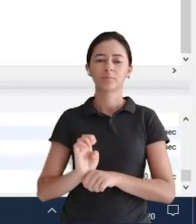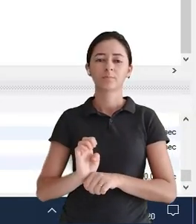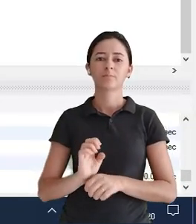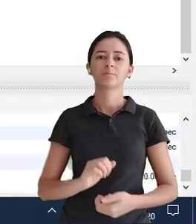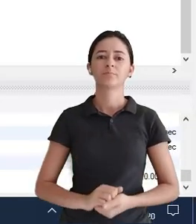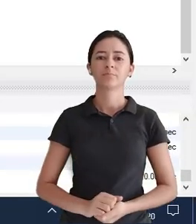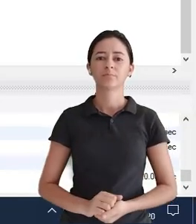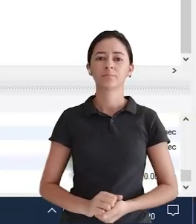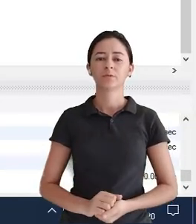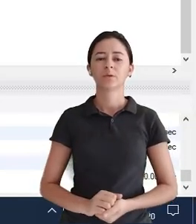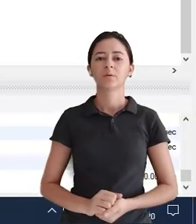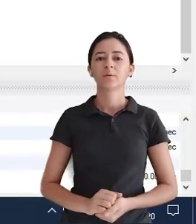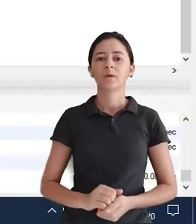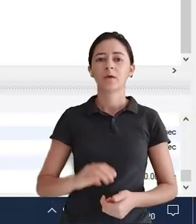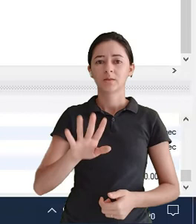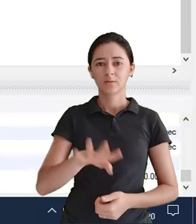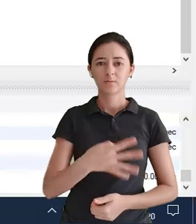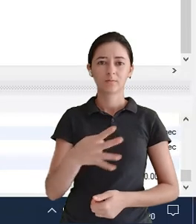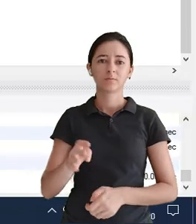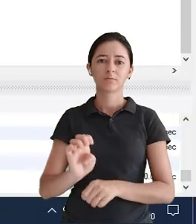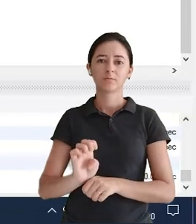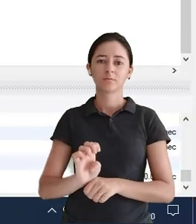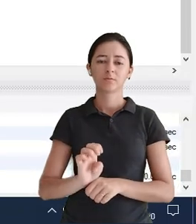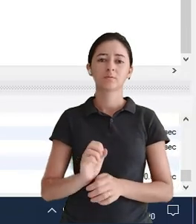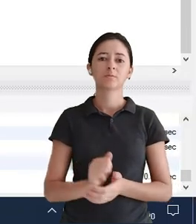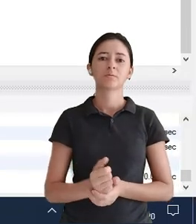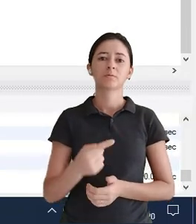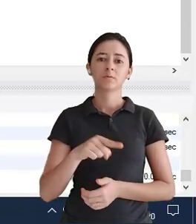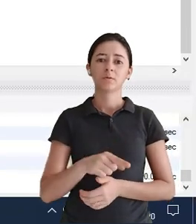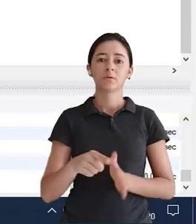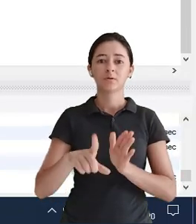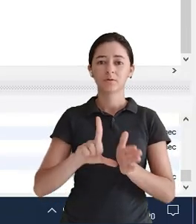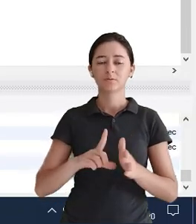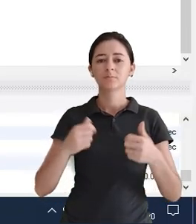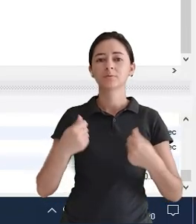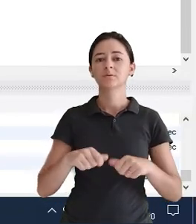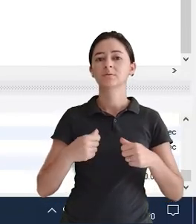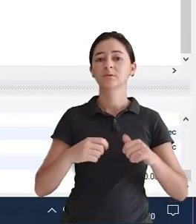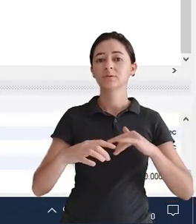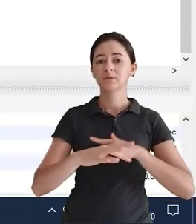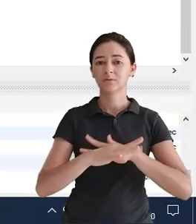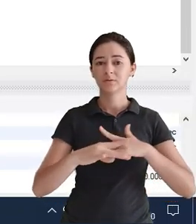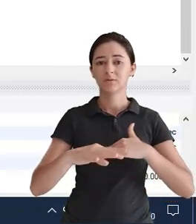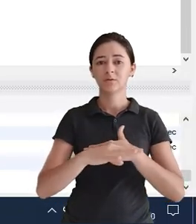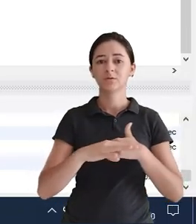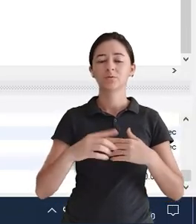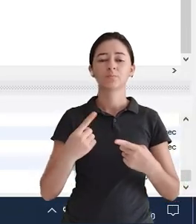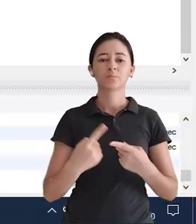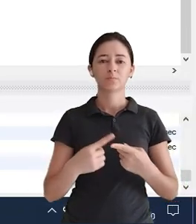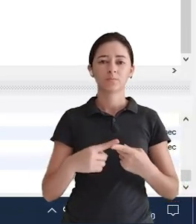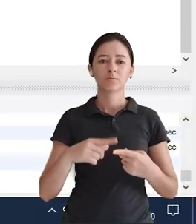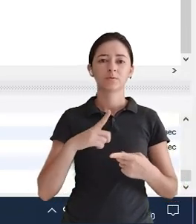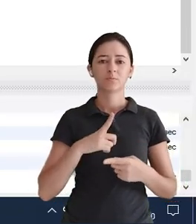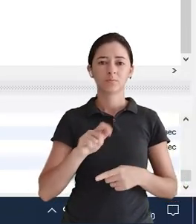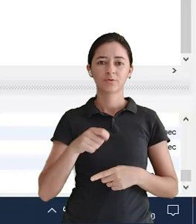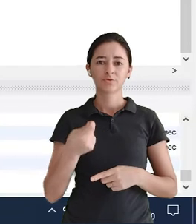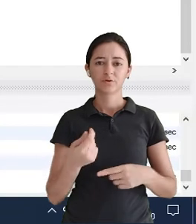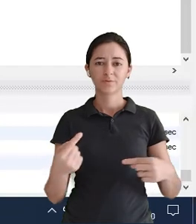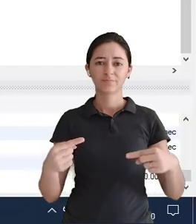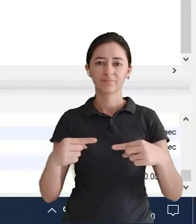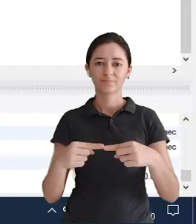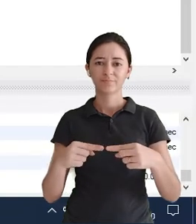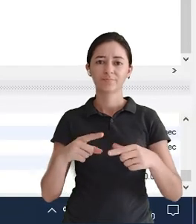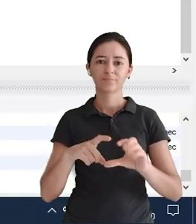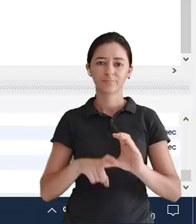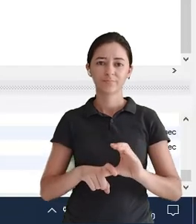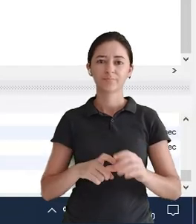Para que eu apague estado Eu preciso primeiro apagar cidade Porque cidade Olha Cidade tem a chave de